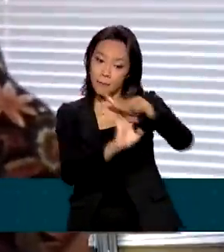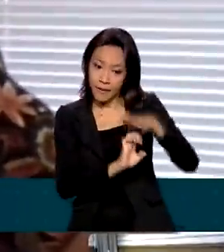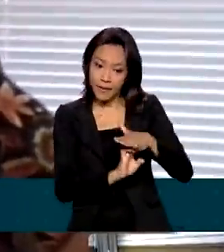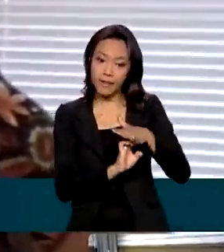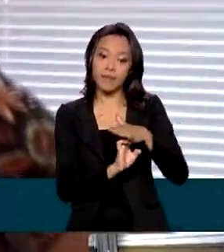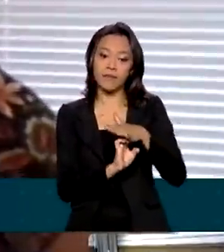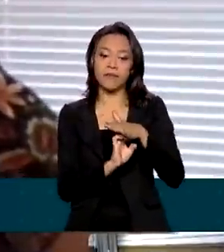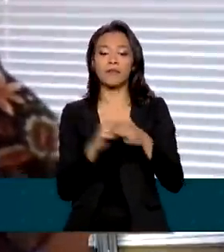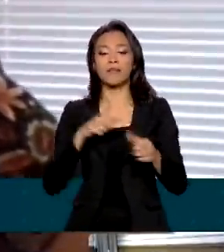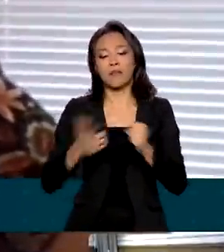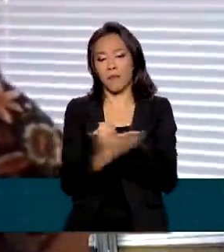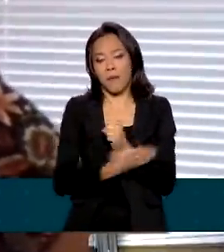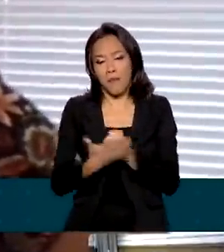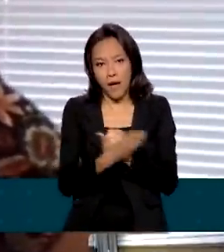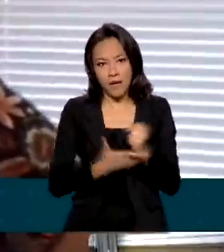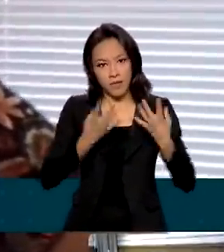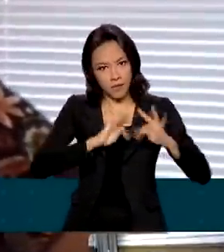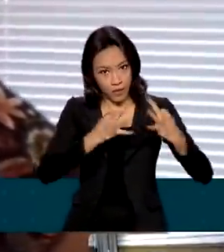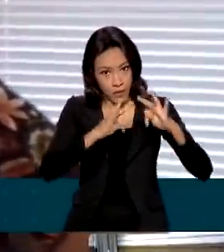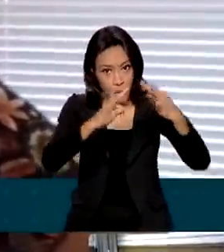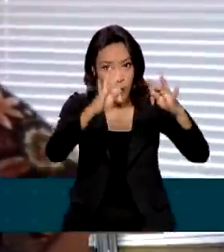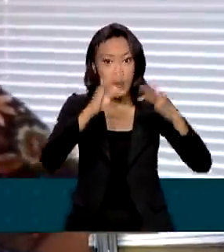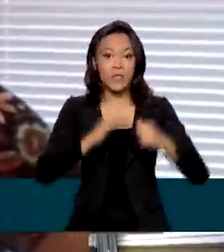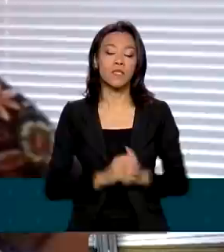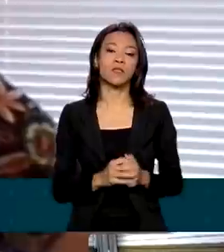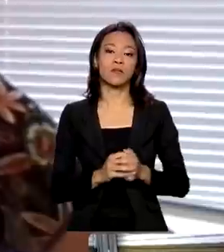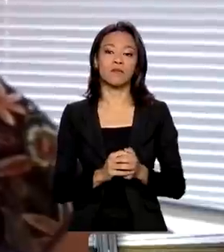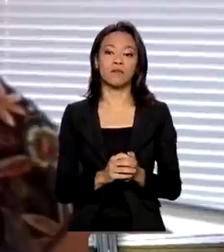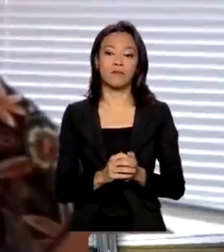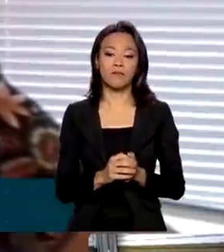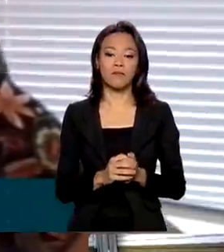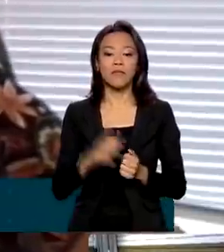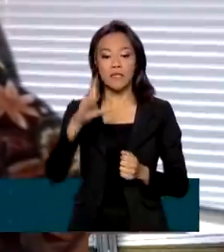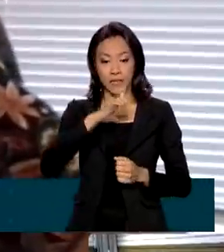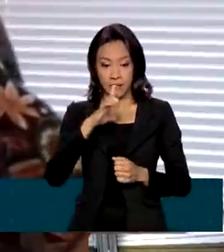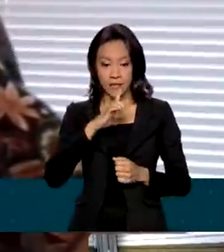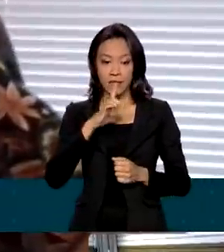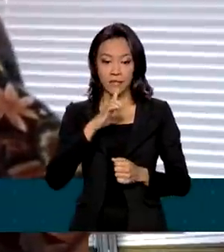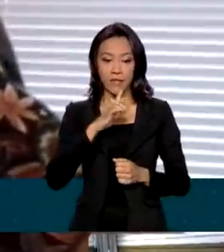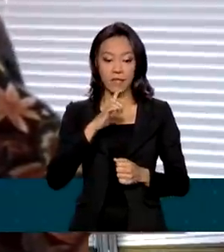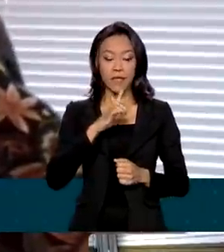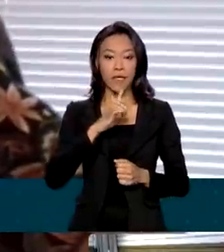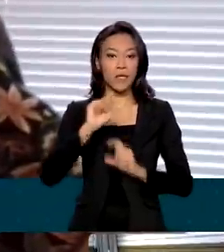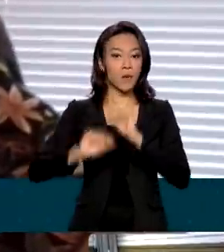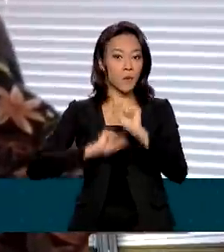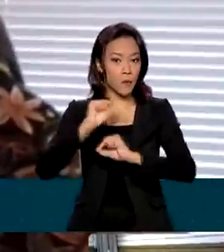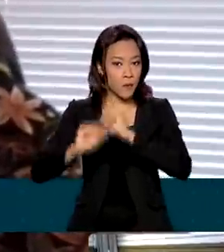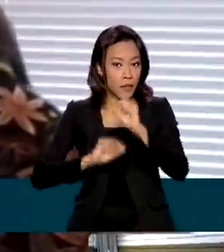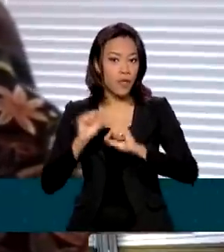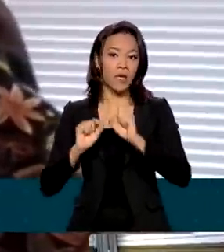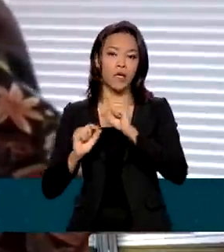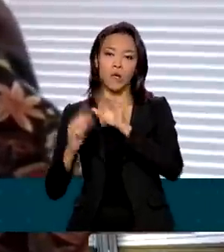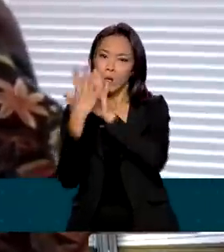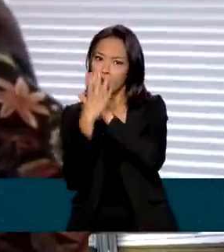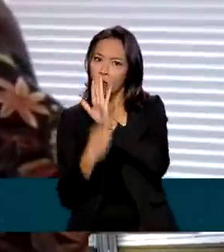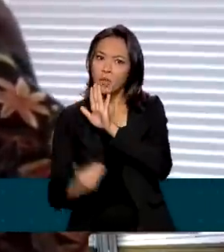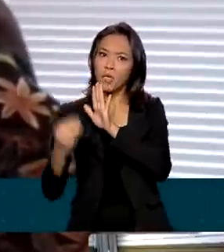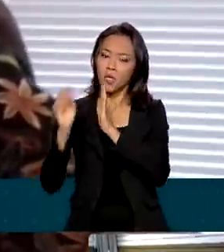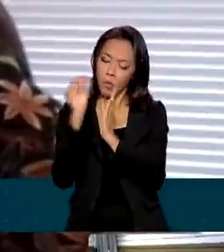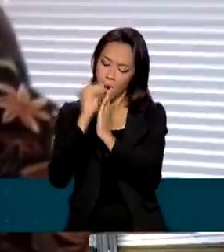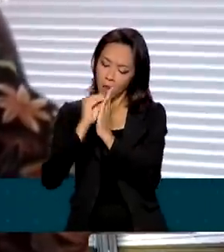são de base tecnológica, com potencial de escalabilidade, tem um produto ou modelo de negócio inovador,